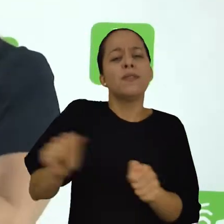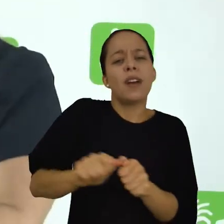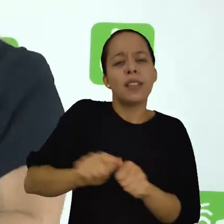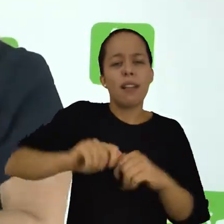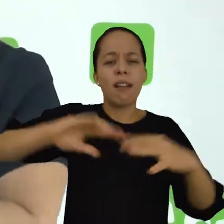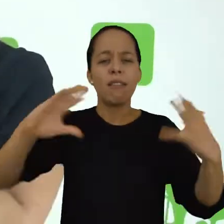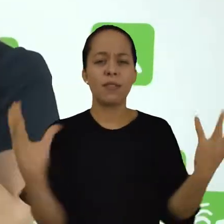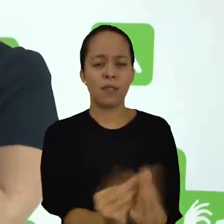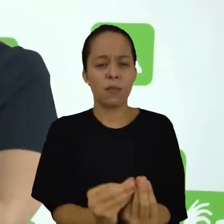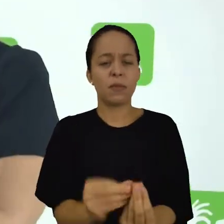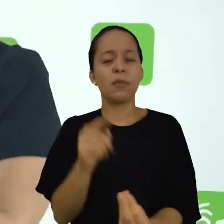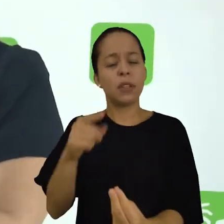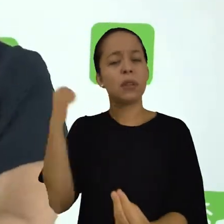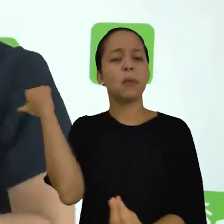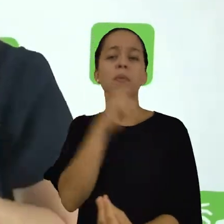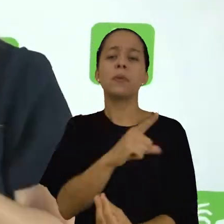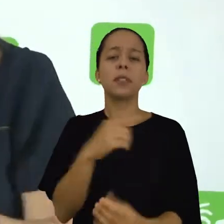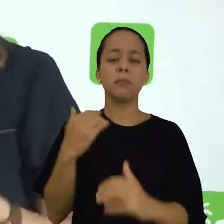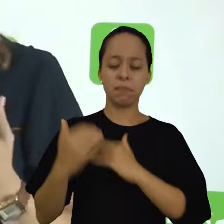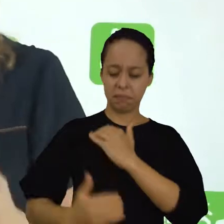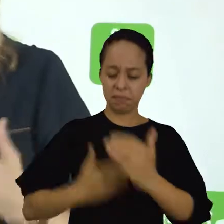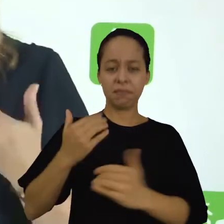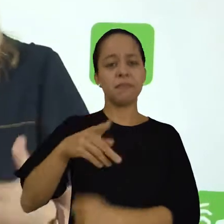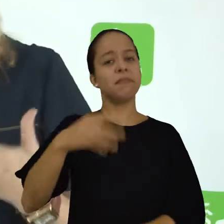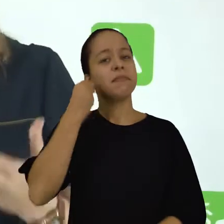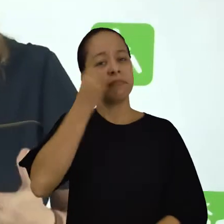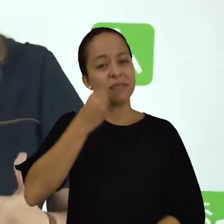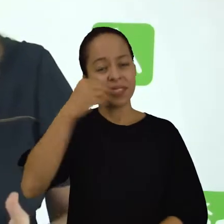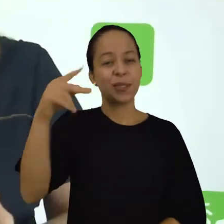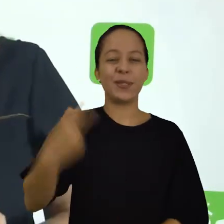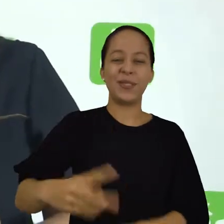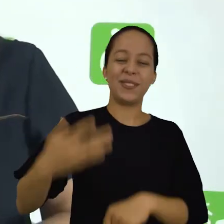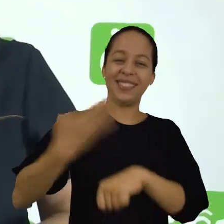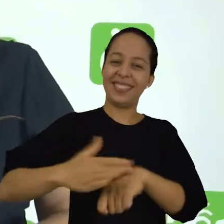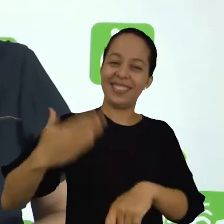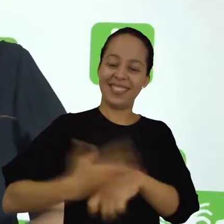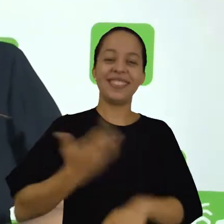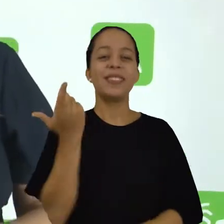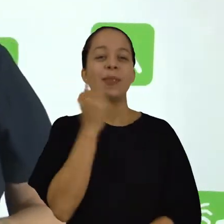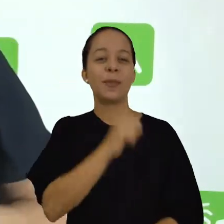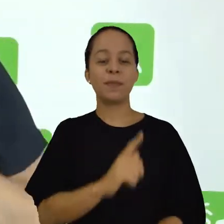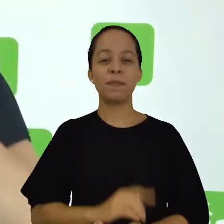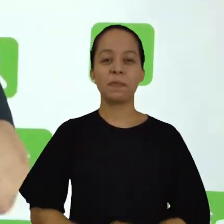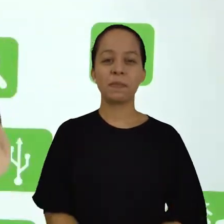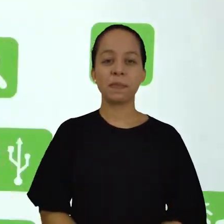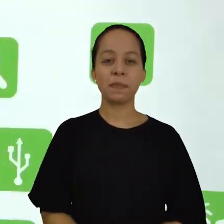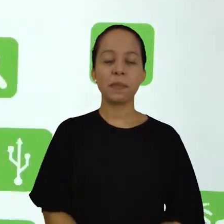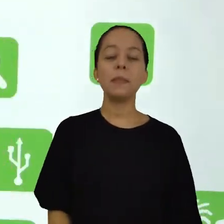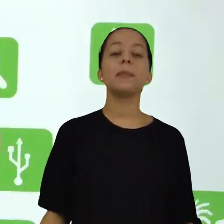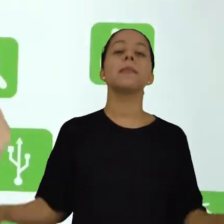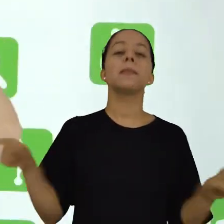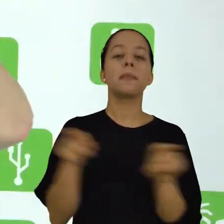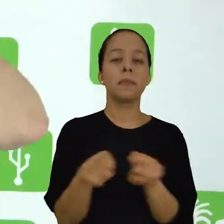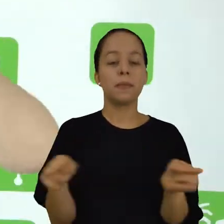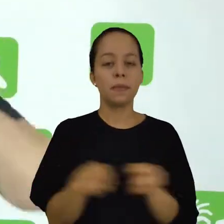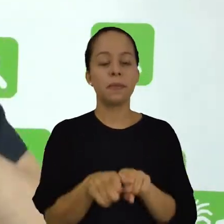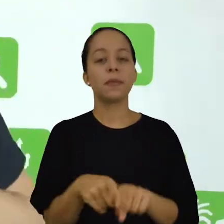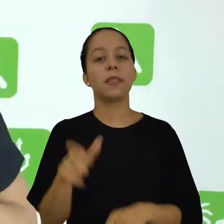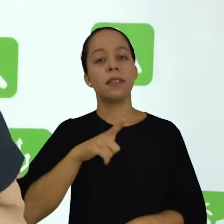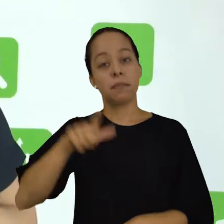com o fazer o resumo, você desenvolver em você essa habilidade. Tem ainda